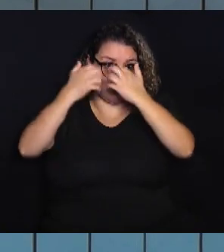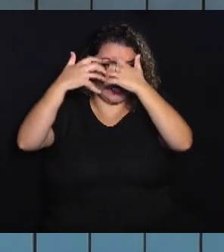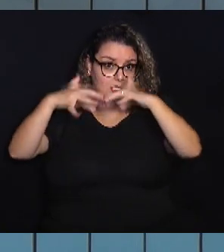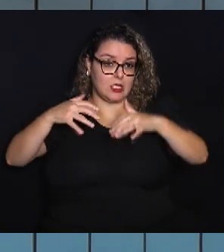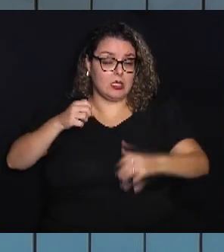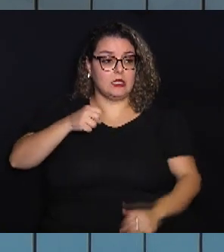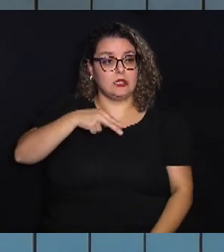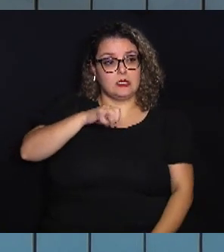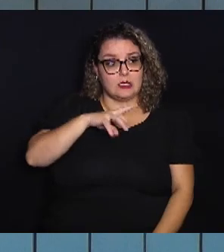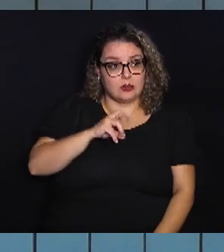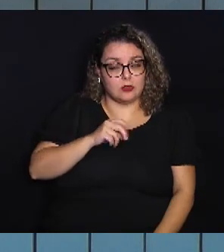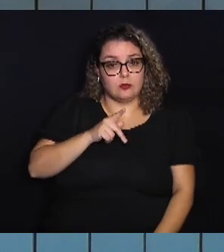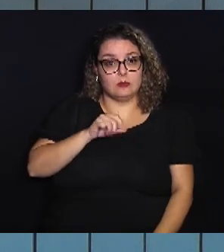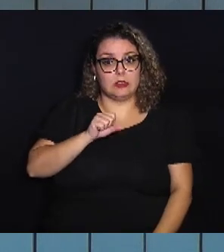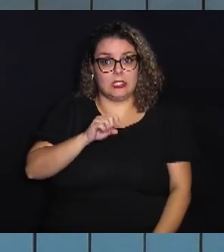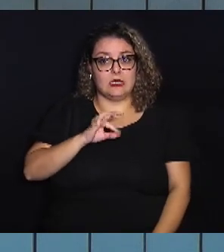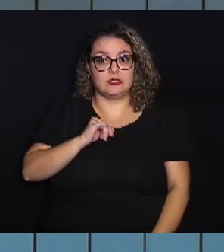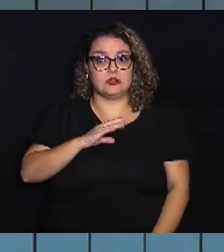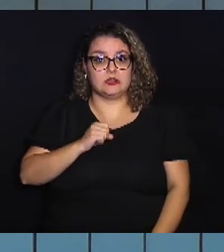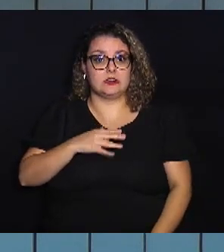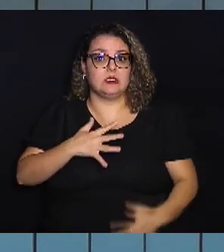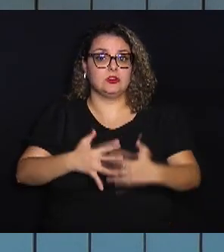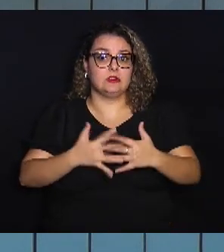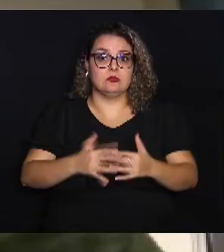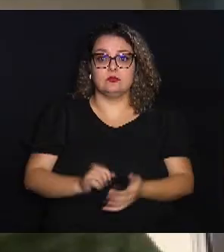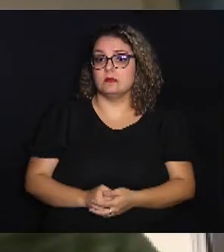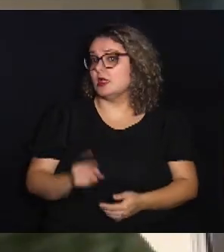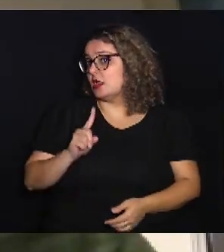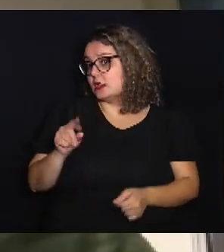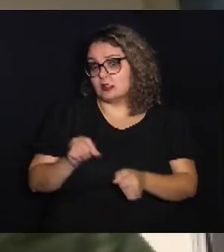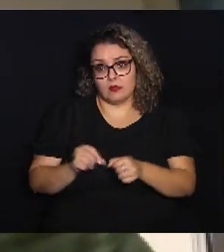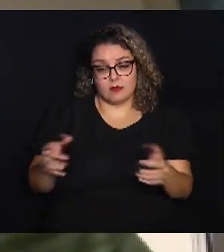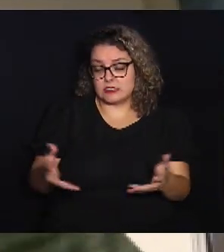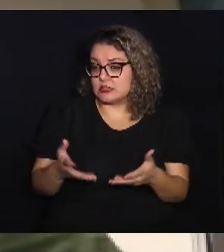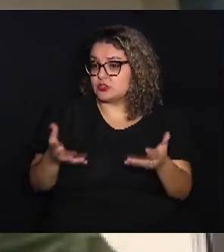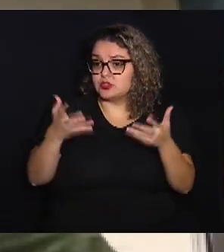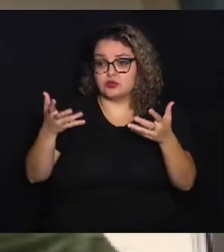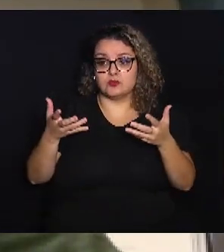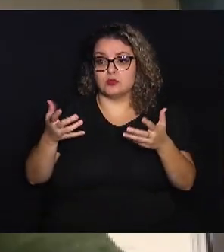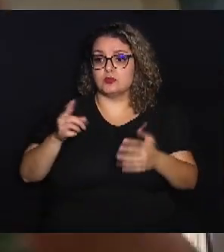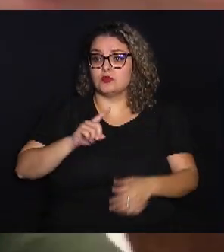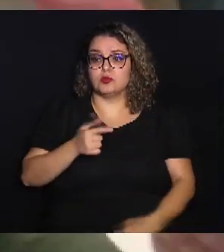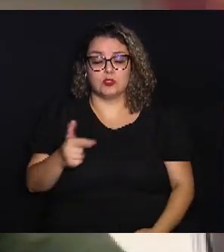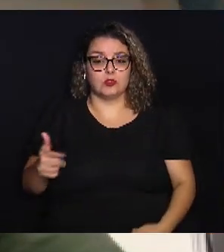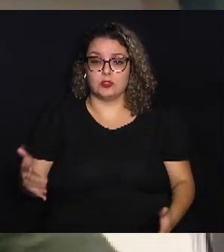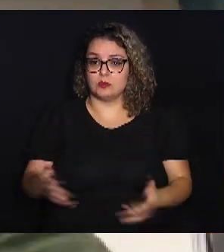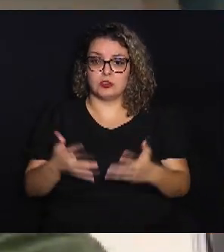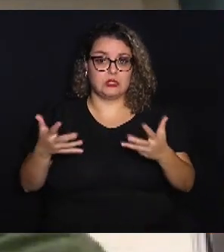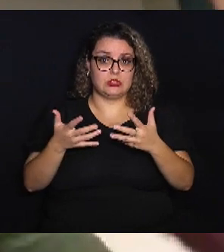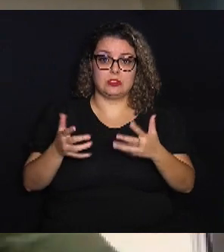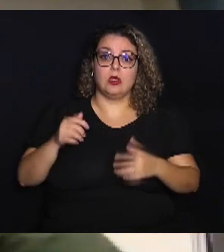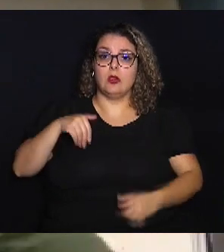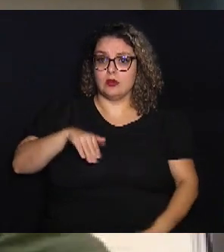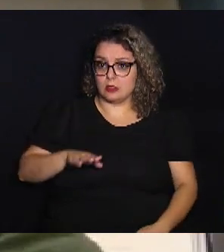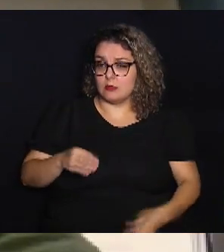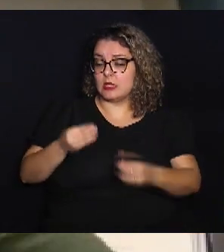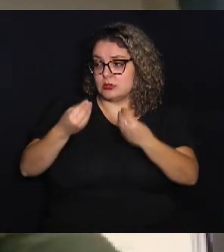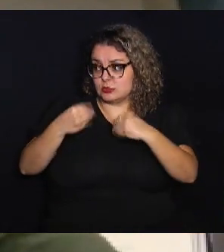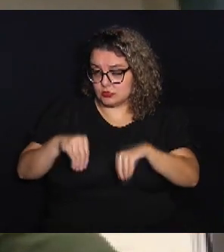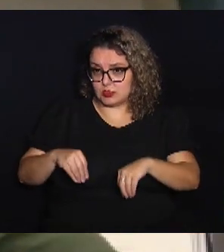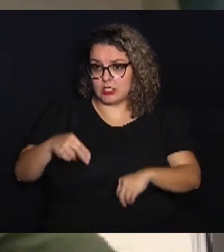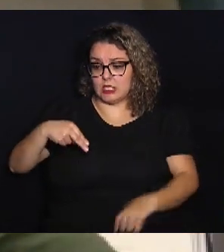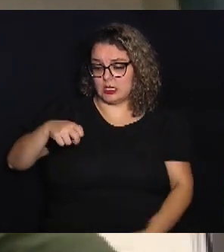neuroplasticidade, né? O que pode atrapalhar? Não fazer estímulo. Não fazer estimulação é o que mais